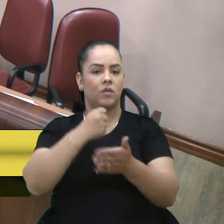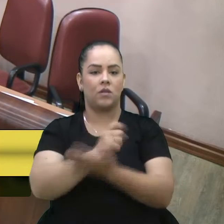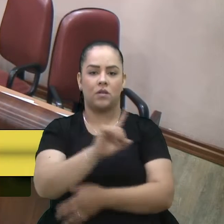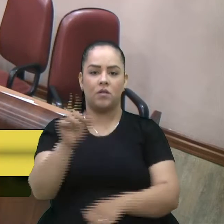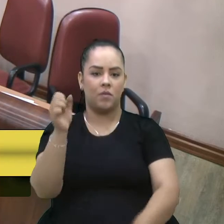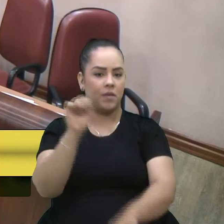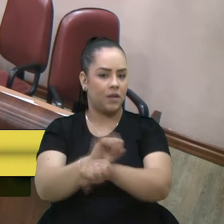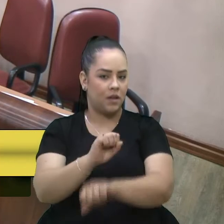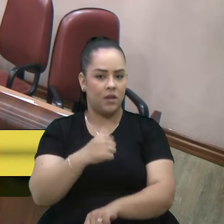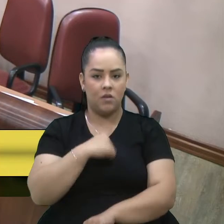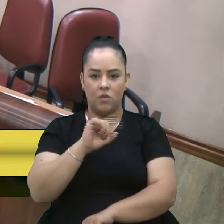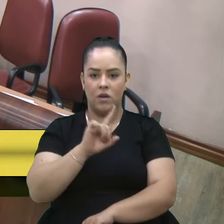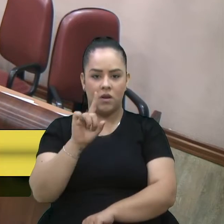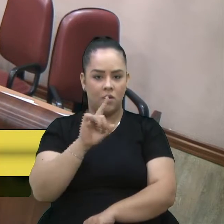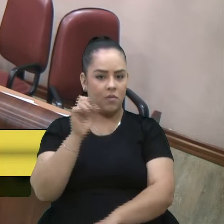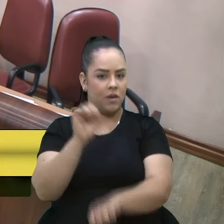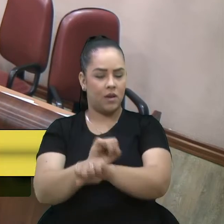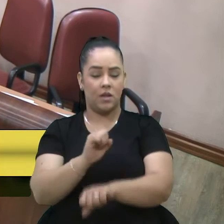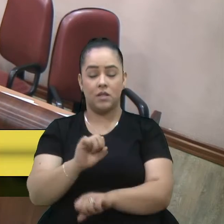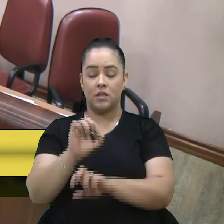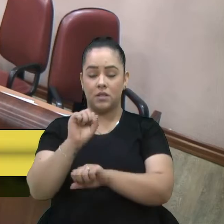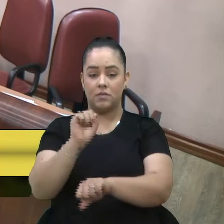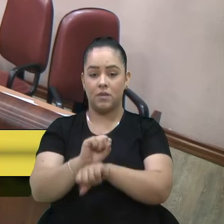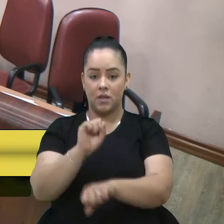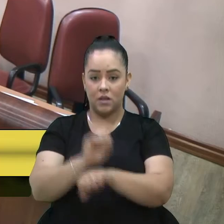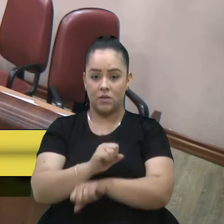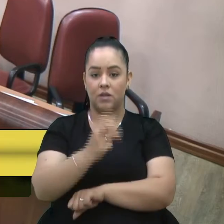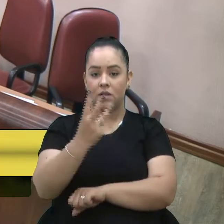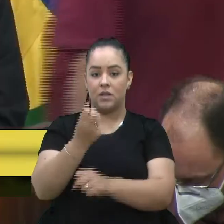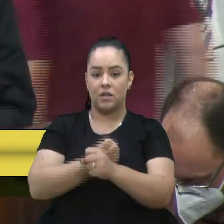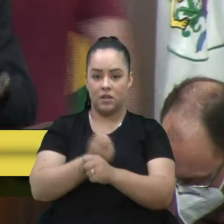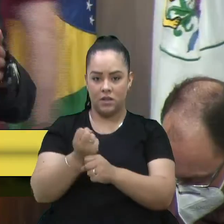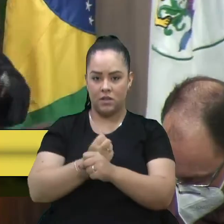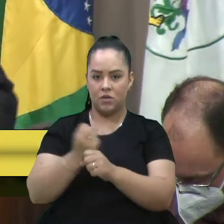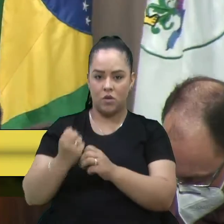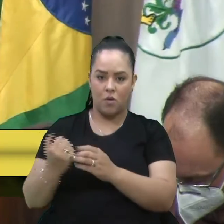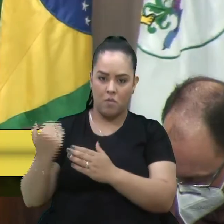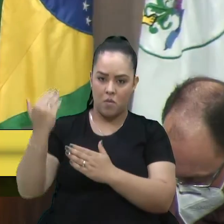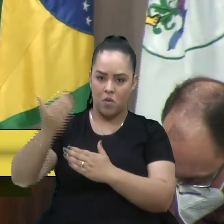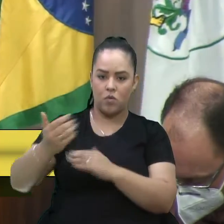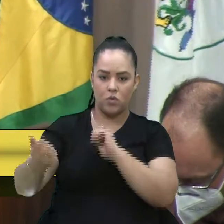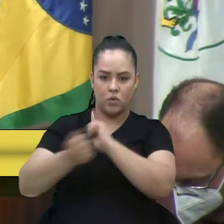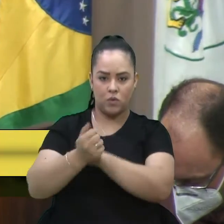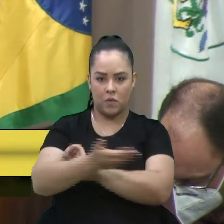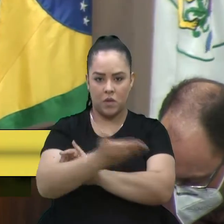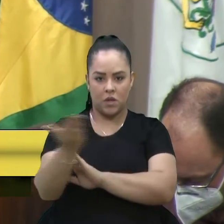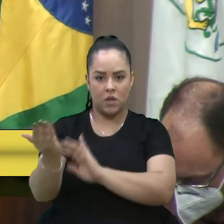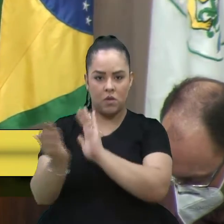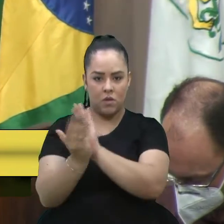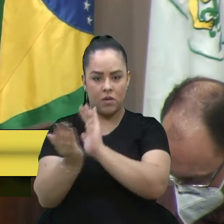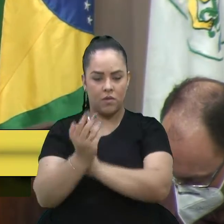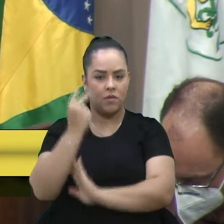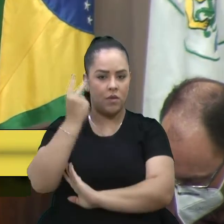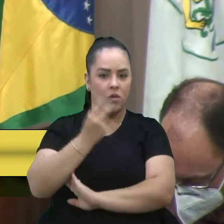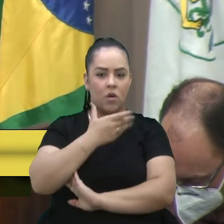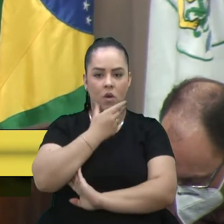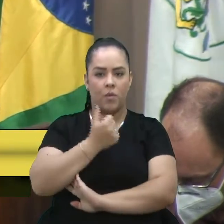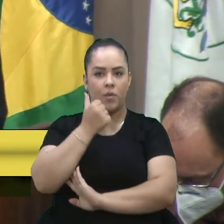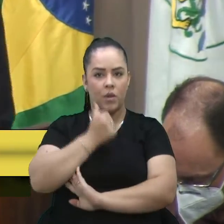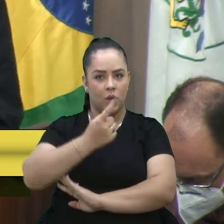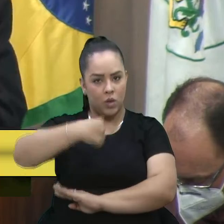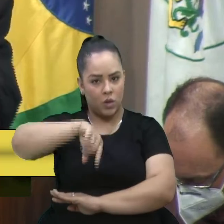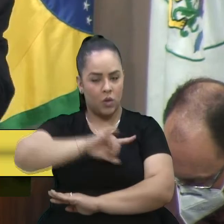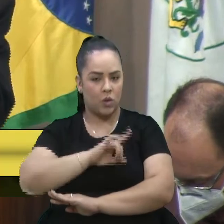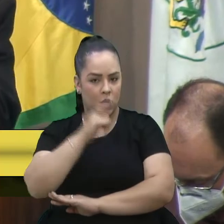desistir e espero, se Deus quiser, nesses próximos três anos de mandato, junto de vocês, aqui, meus colegas vereadores e vereadoras, nós